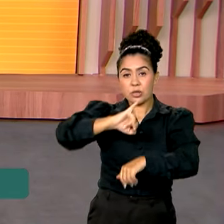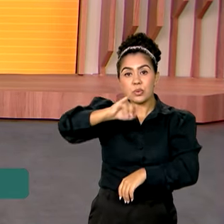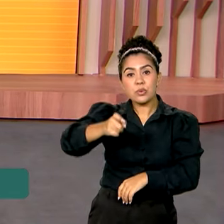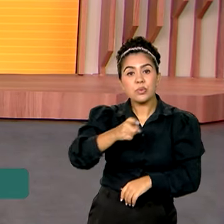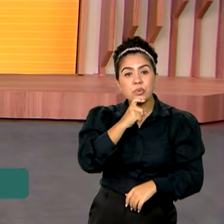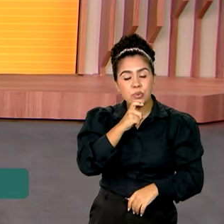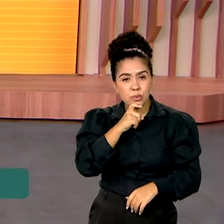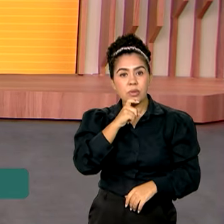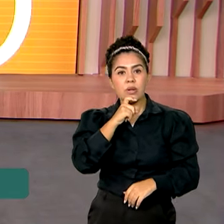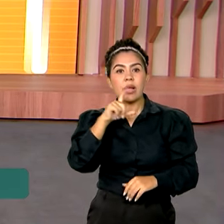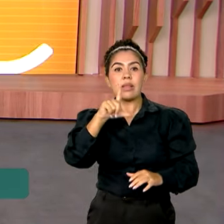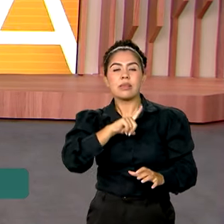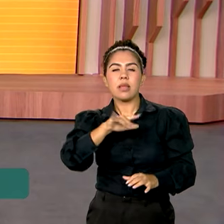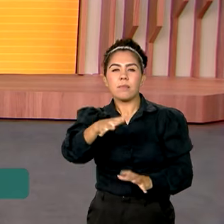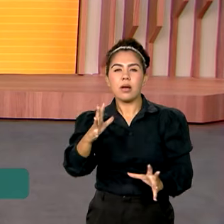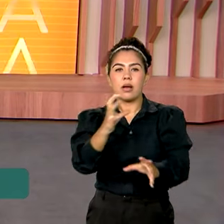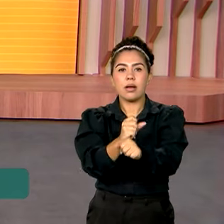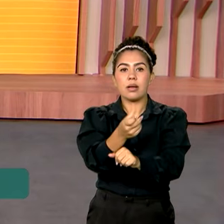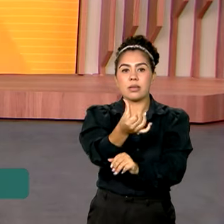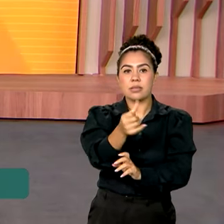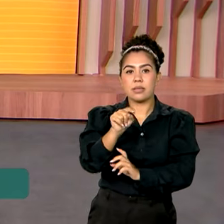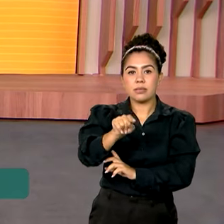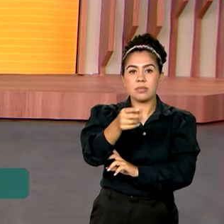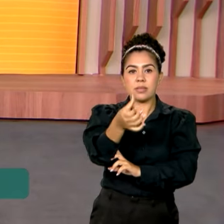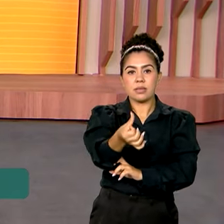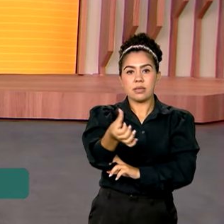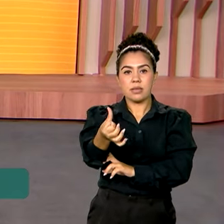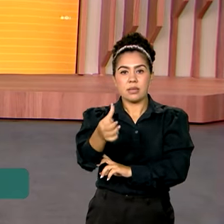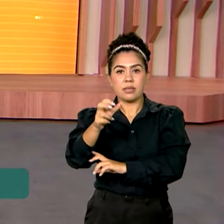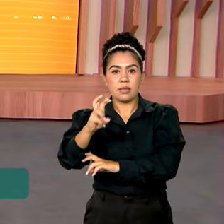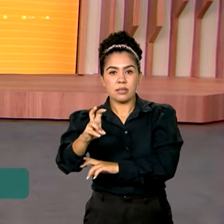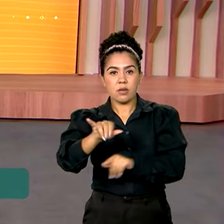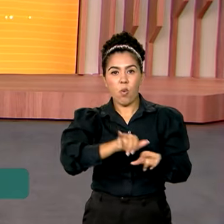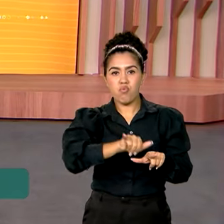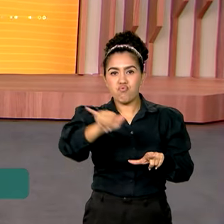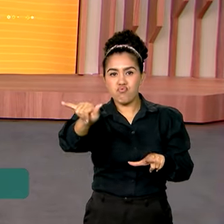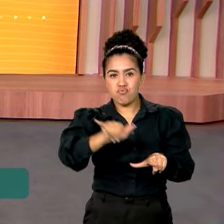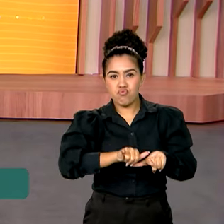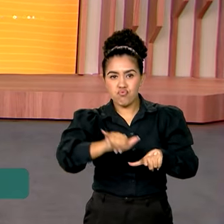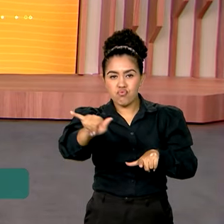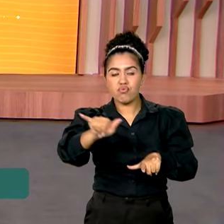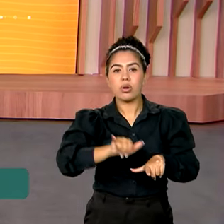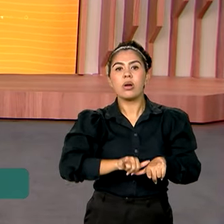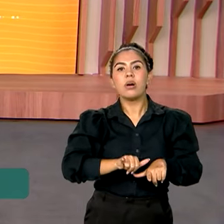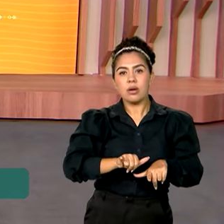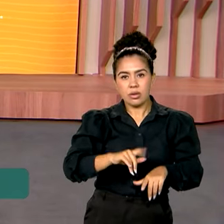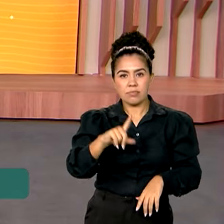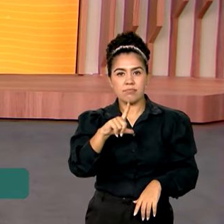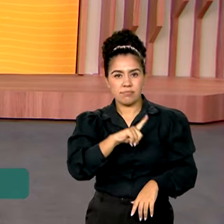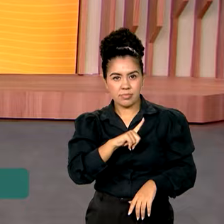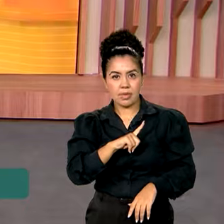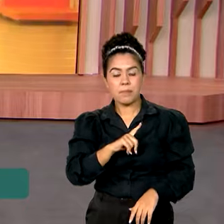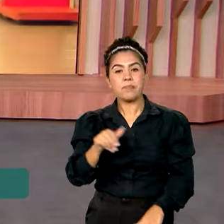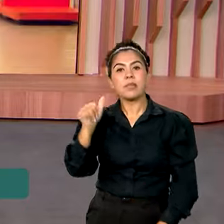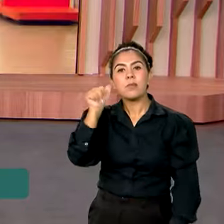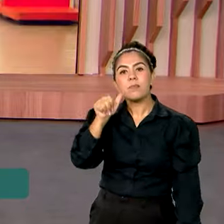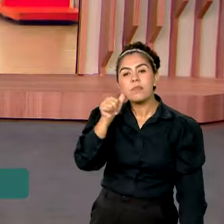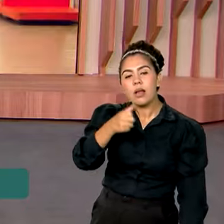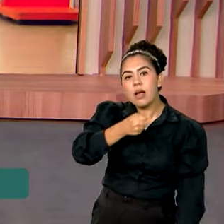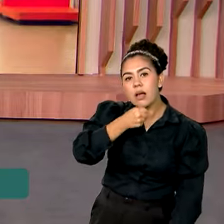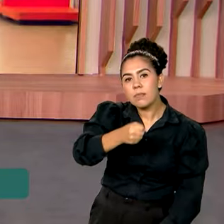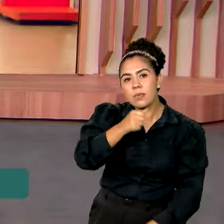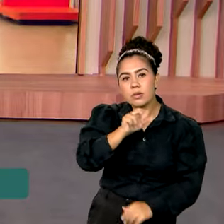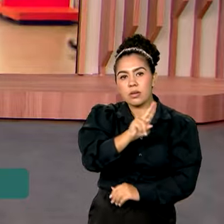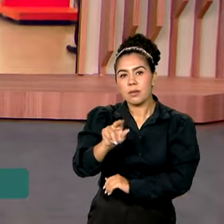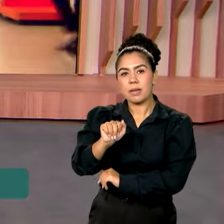Estão programados 6.665 voos no período, entre pousos e decolagens. Quem tem as